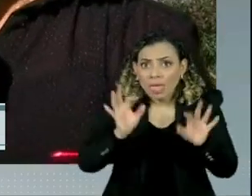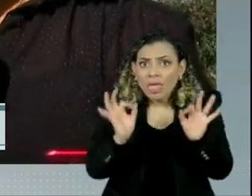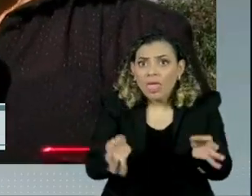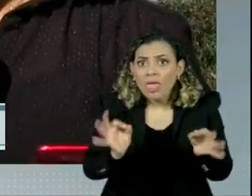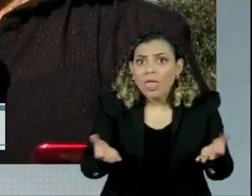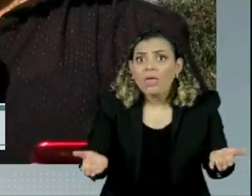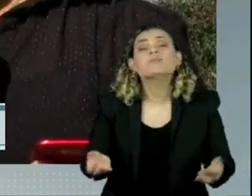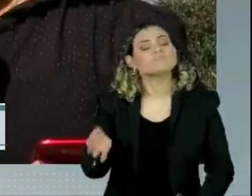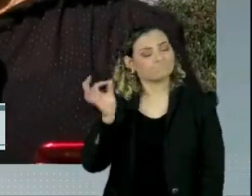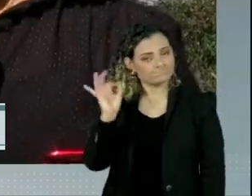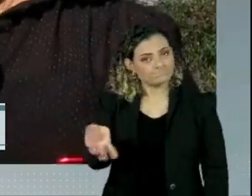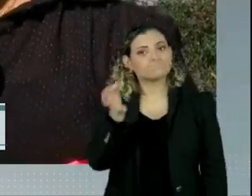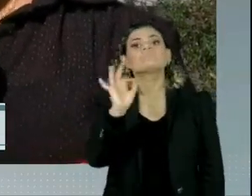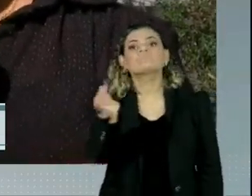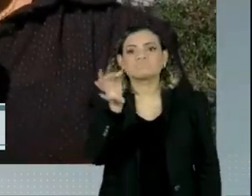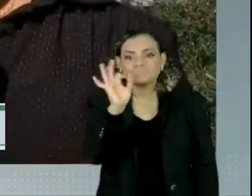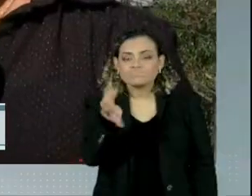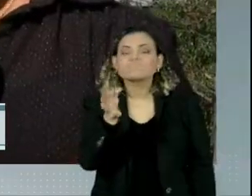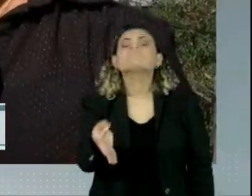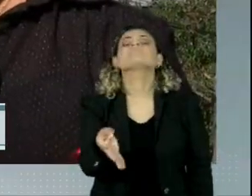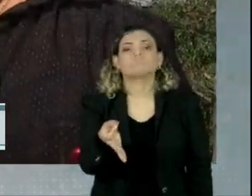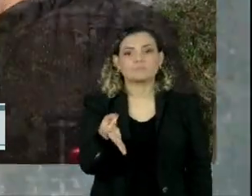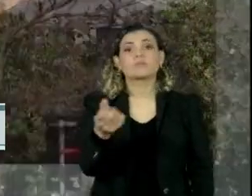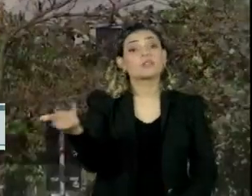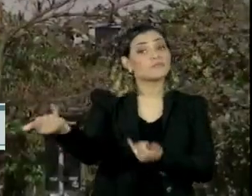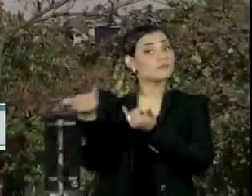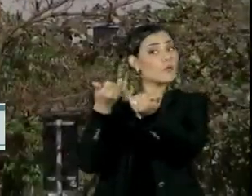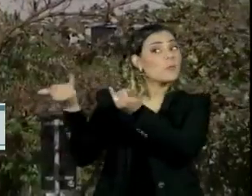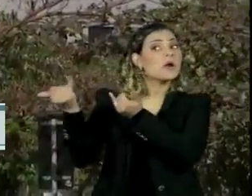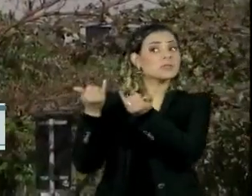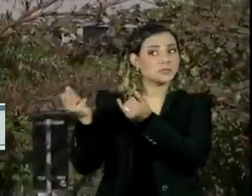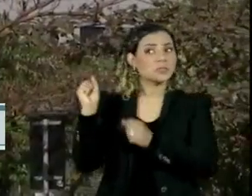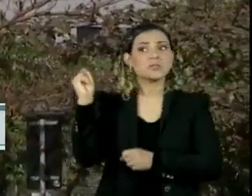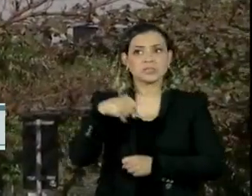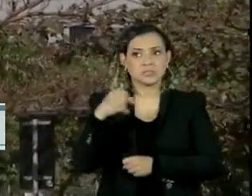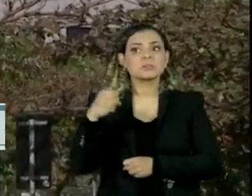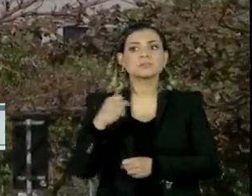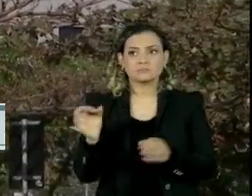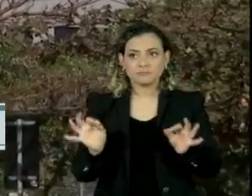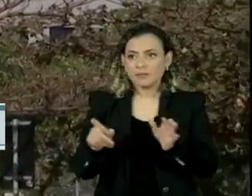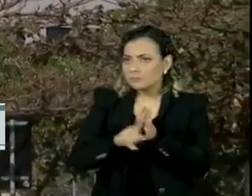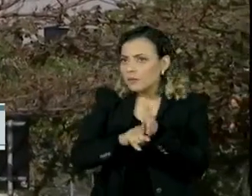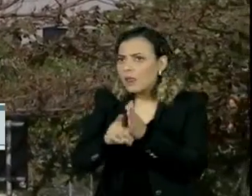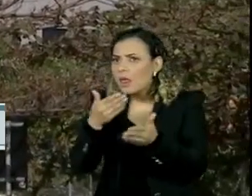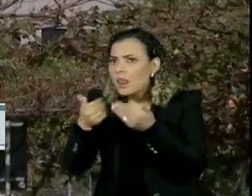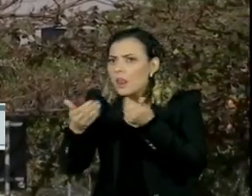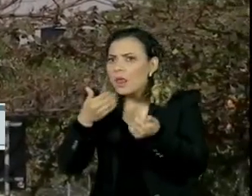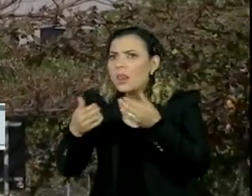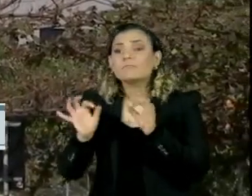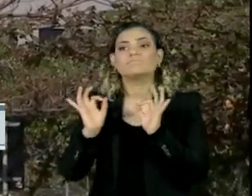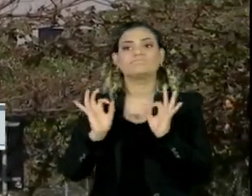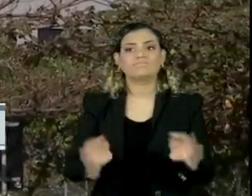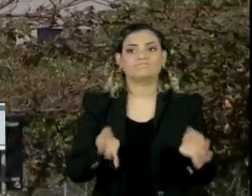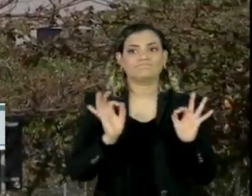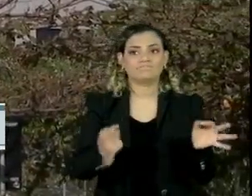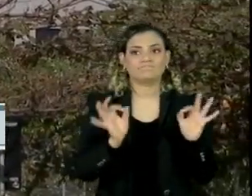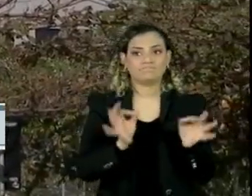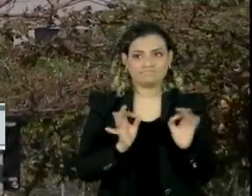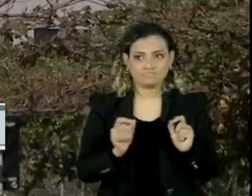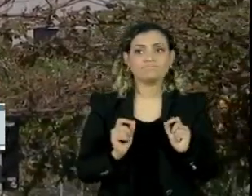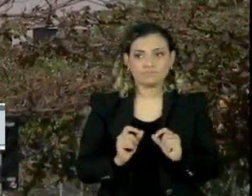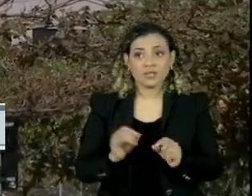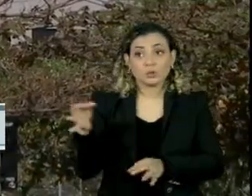É isso, Aldo. Pelo menos de acordo com informações levantadas pela nossa produção com a assessoria de